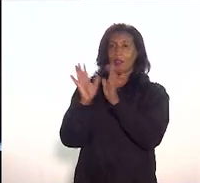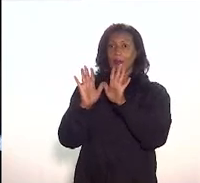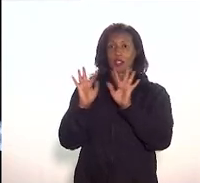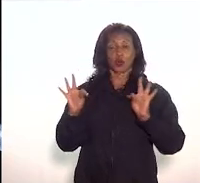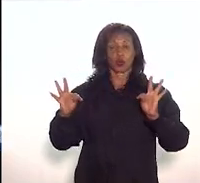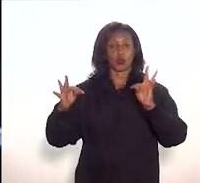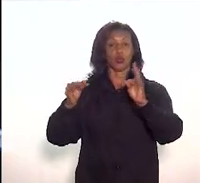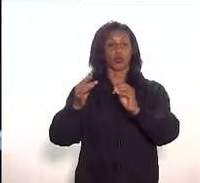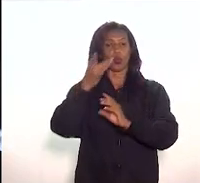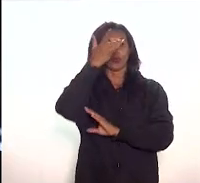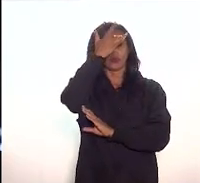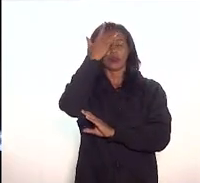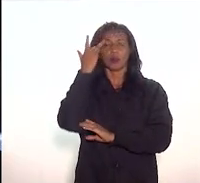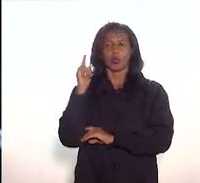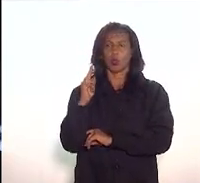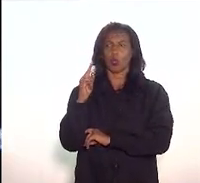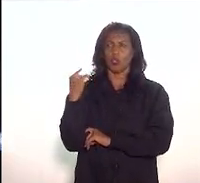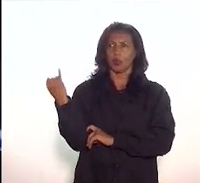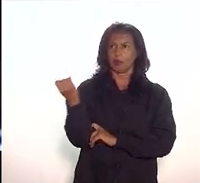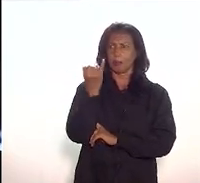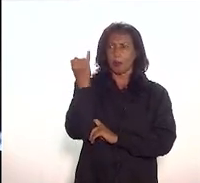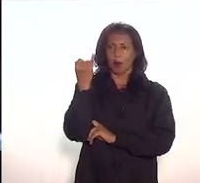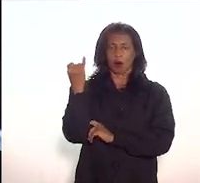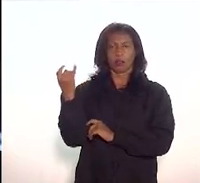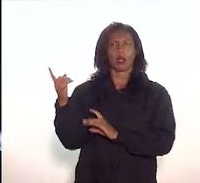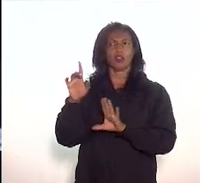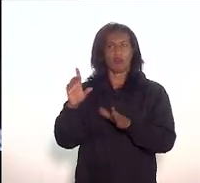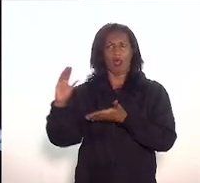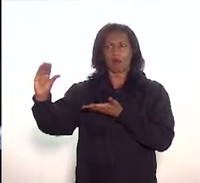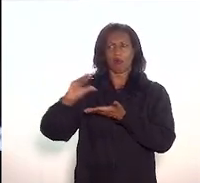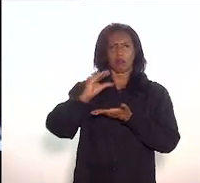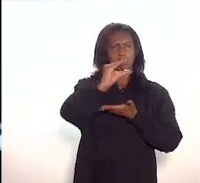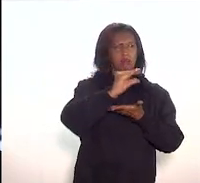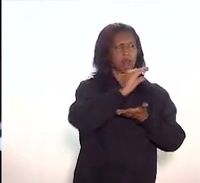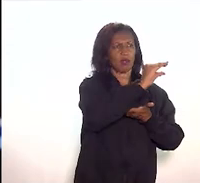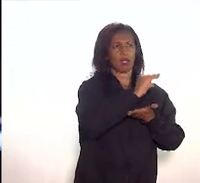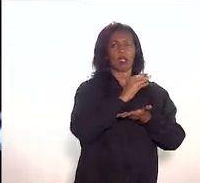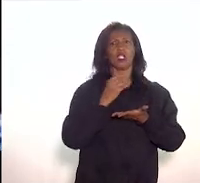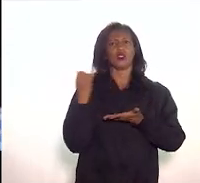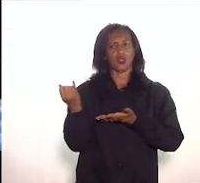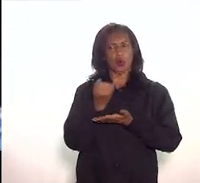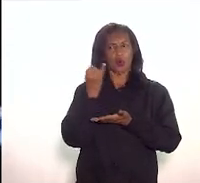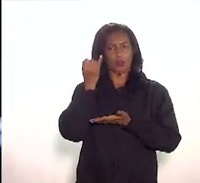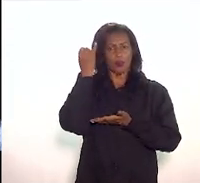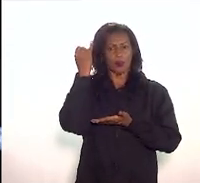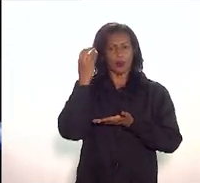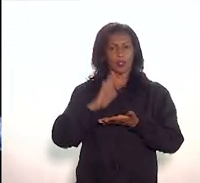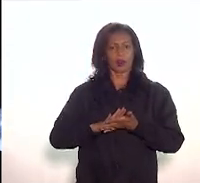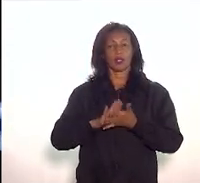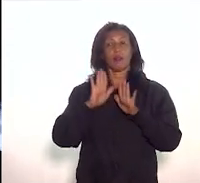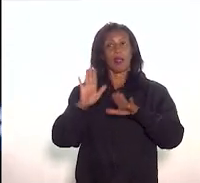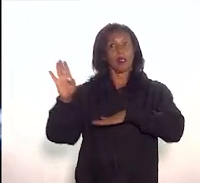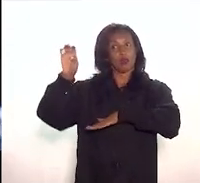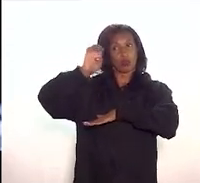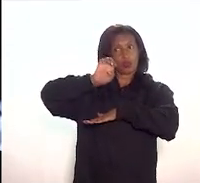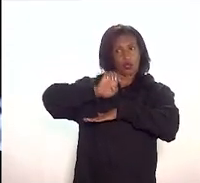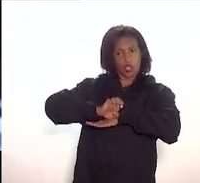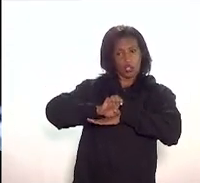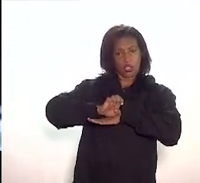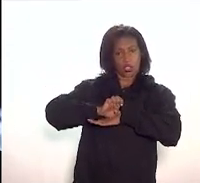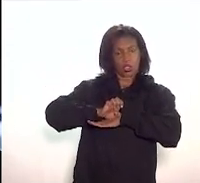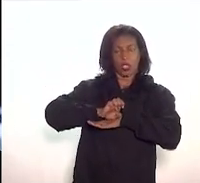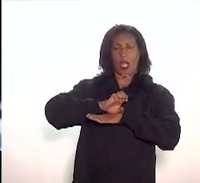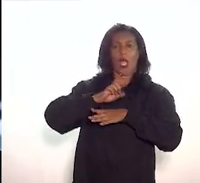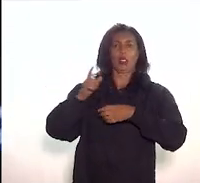todas as figuras envolvidas possam estar contribuindo de qualquer forma, mas é importante ter uma presença do Estado nisso, seja o Estado,